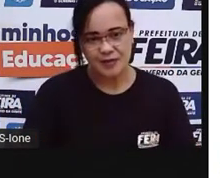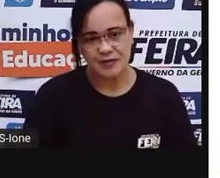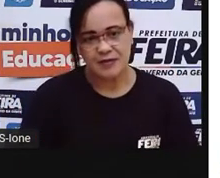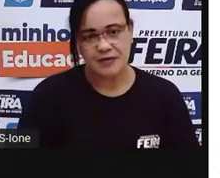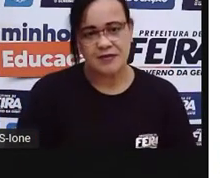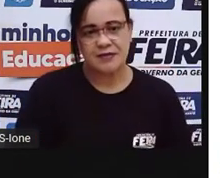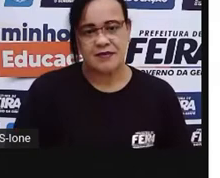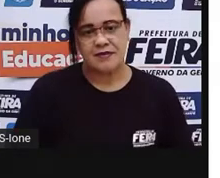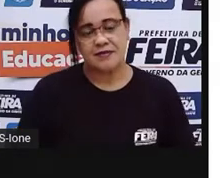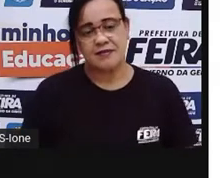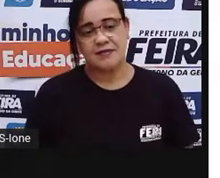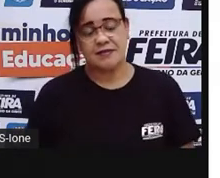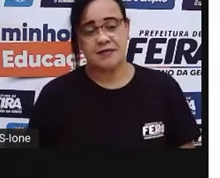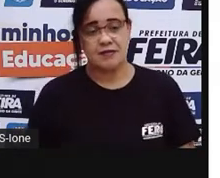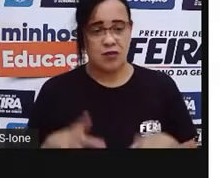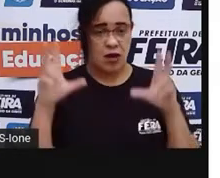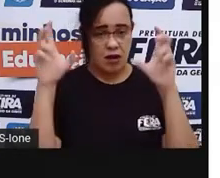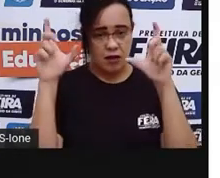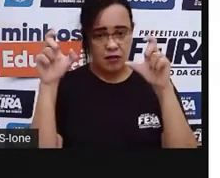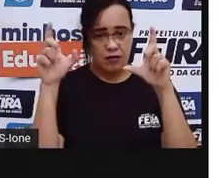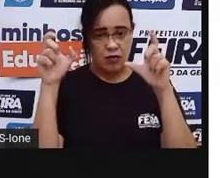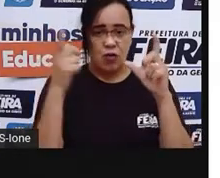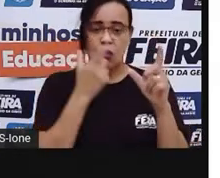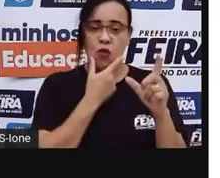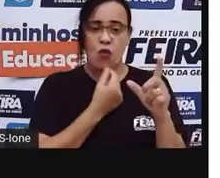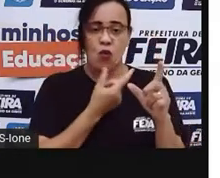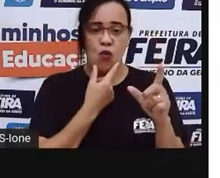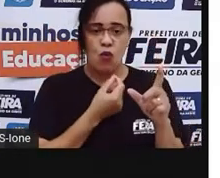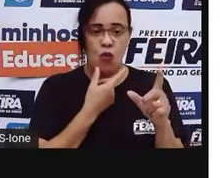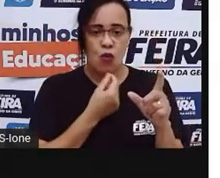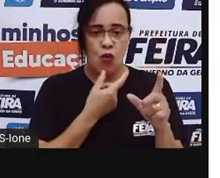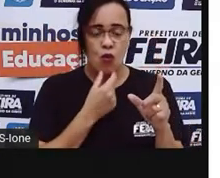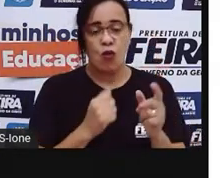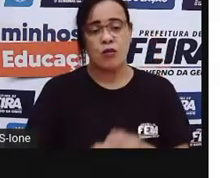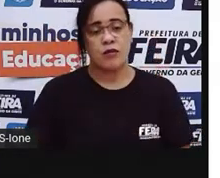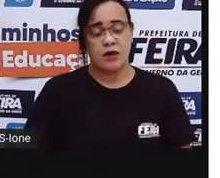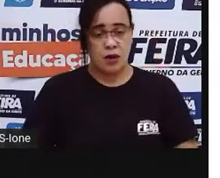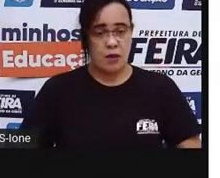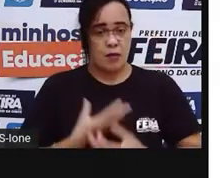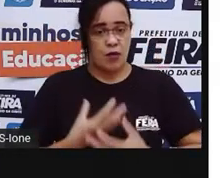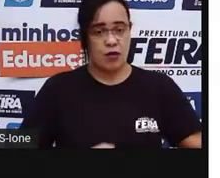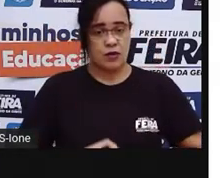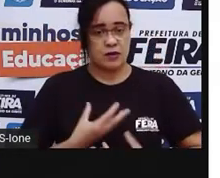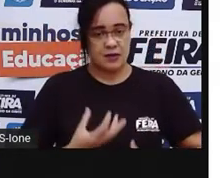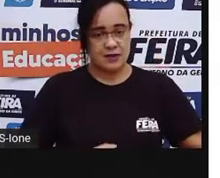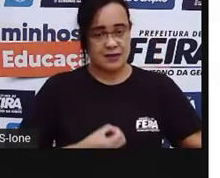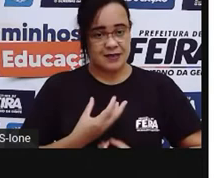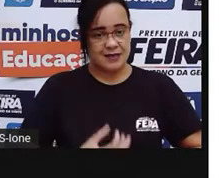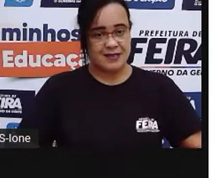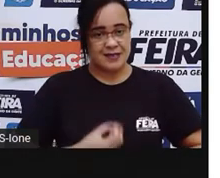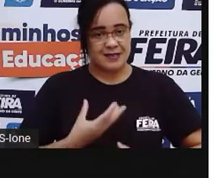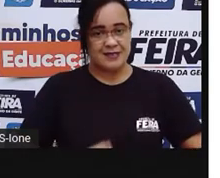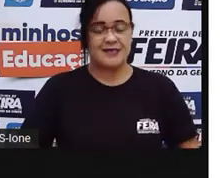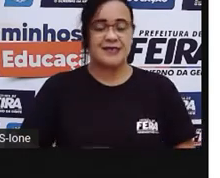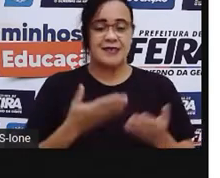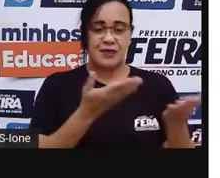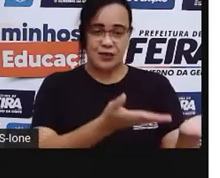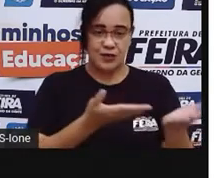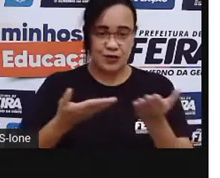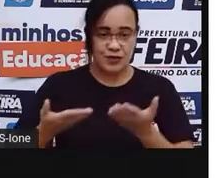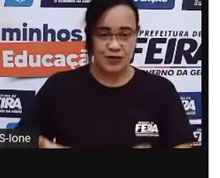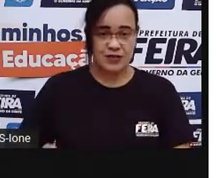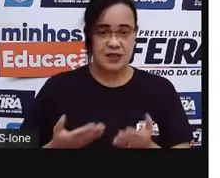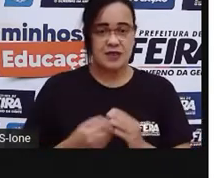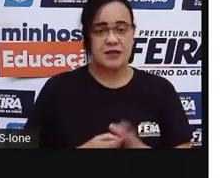E aí, a Pró trouxe a foto do nosso autor, né? Da poesia, o autor da poesia, convite, que a gente já está trazendo